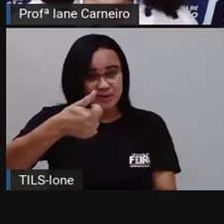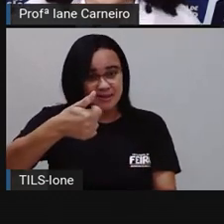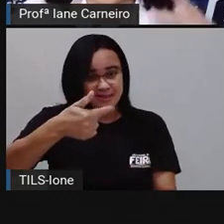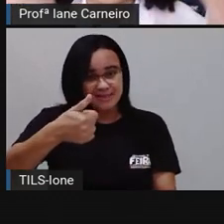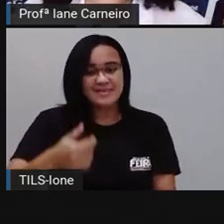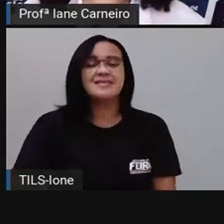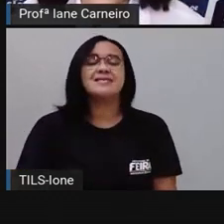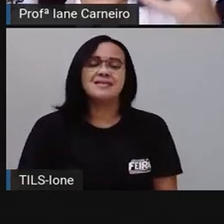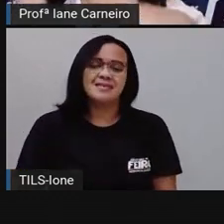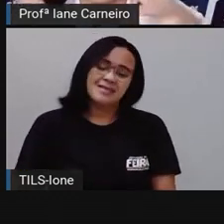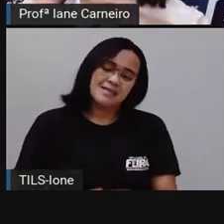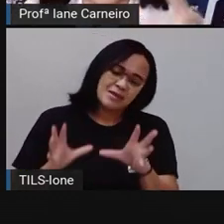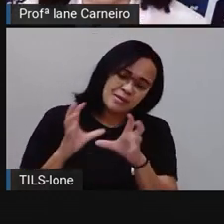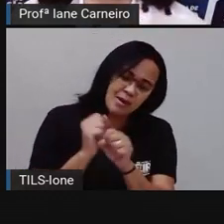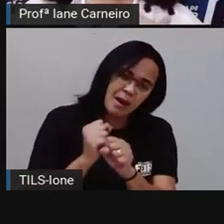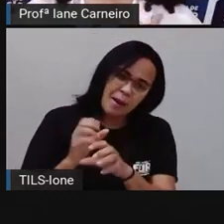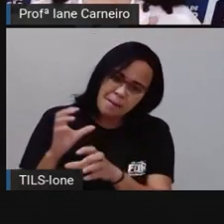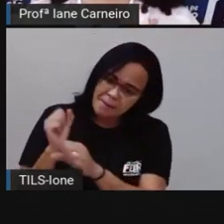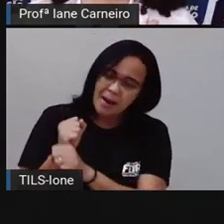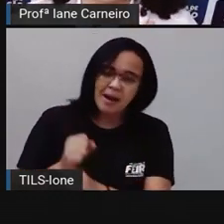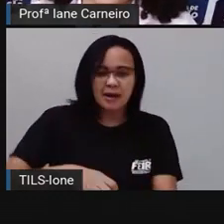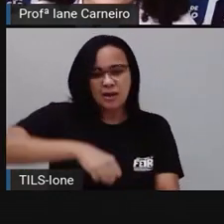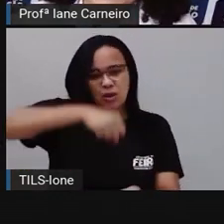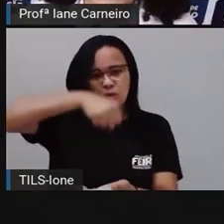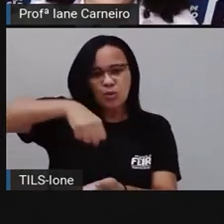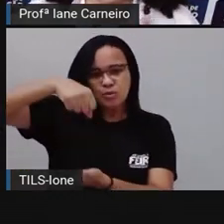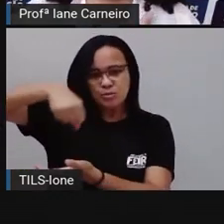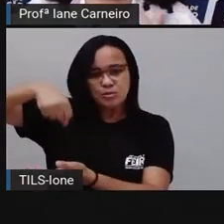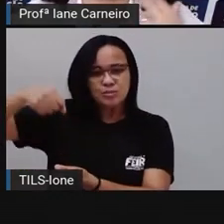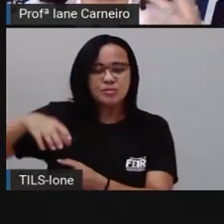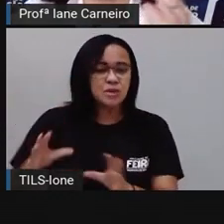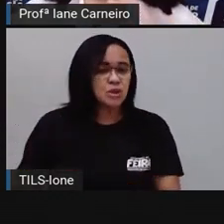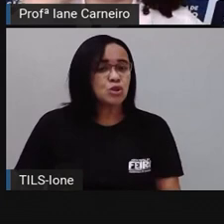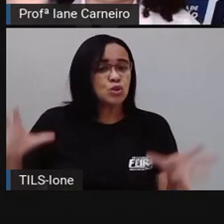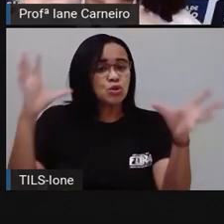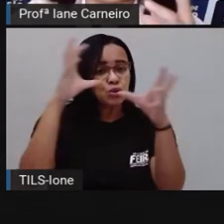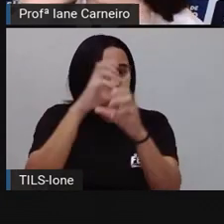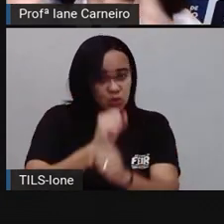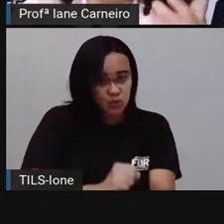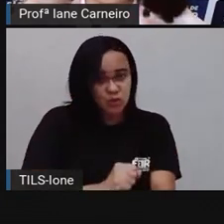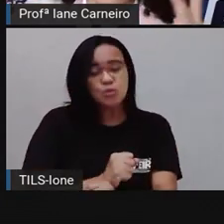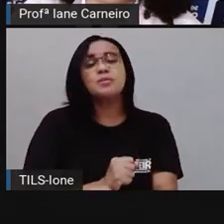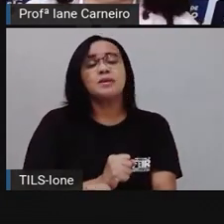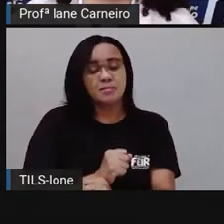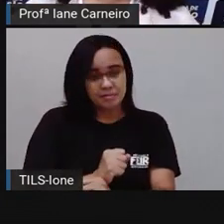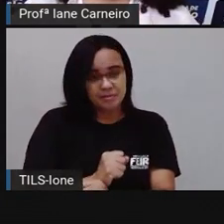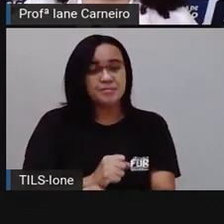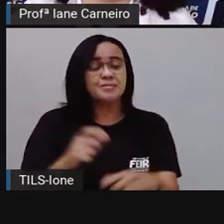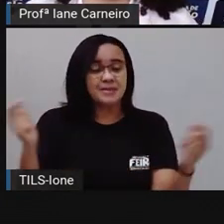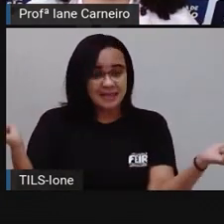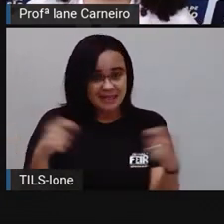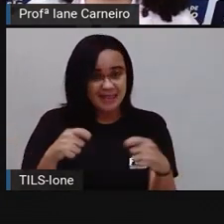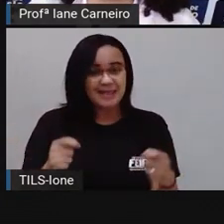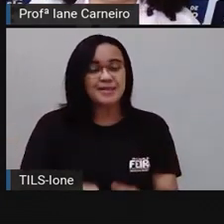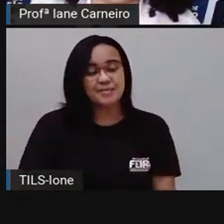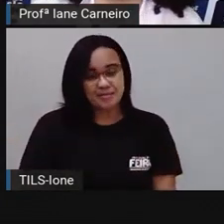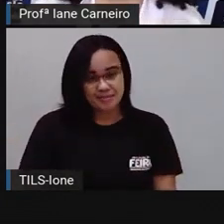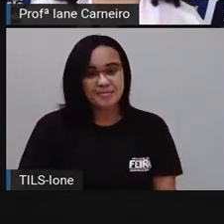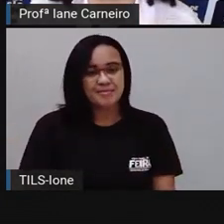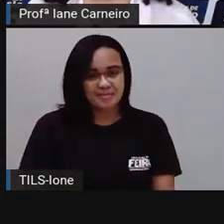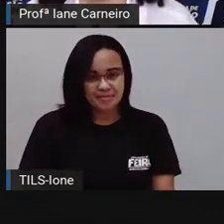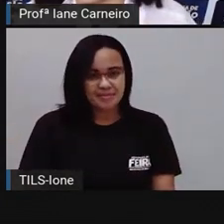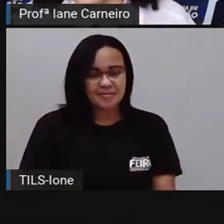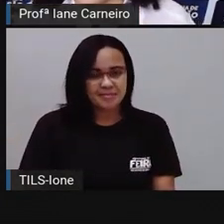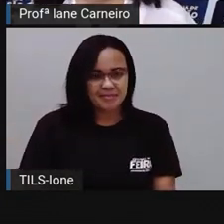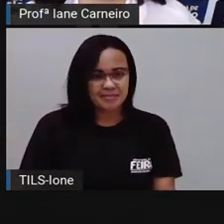reais. E aí, você vai juntando as redes, né? A quantidade de redes, você vai aumentando, somando com a medida que você for